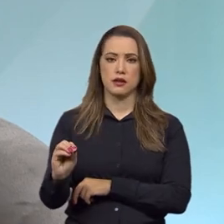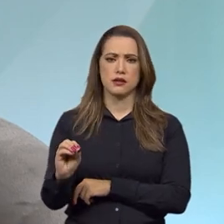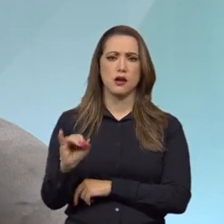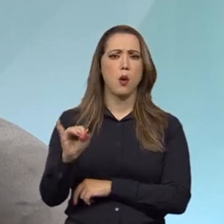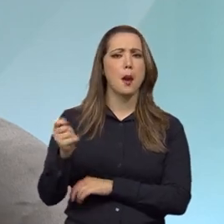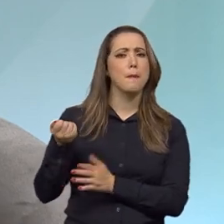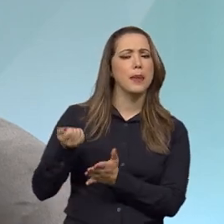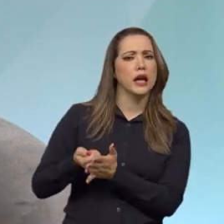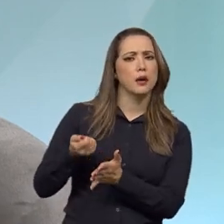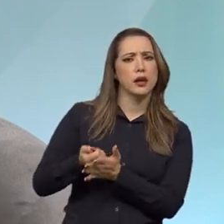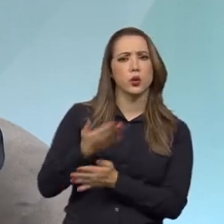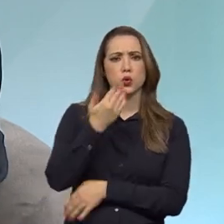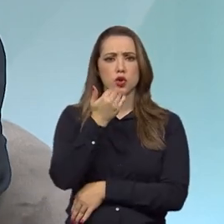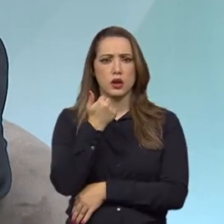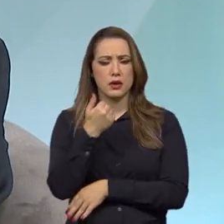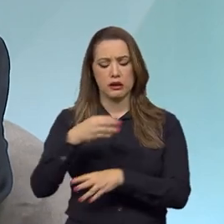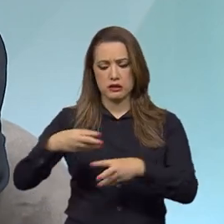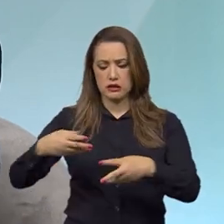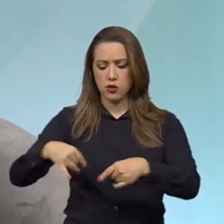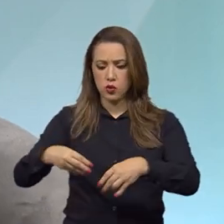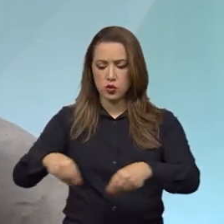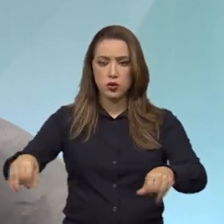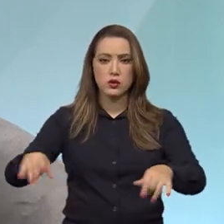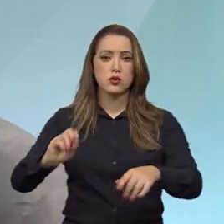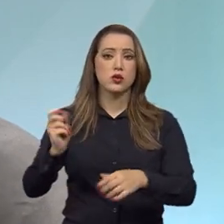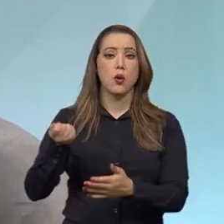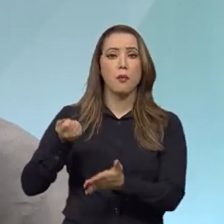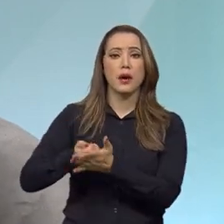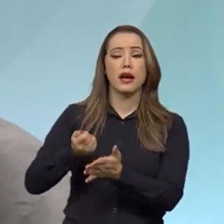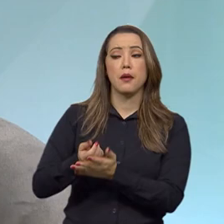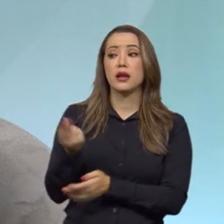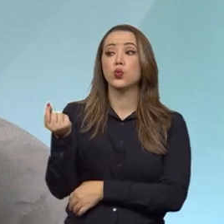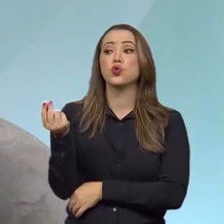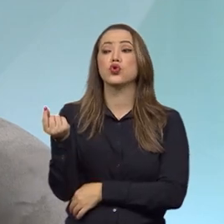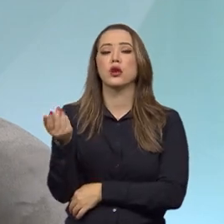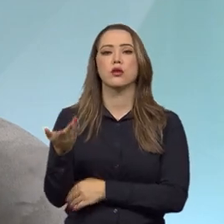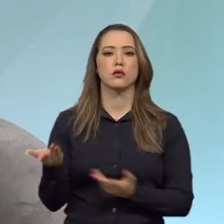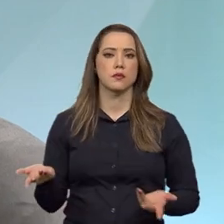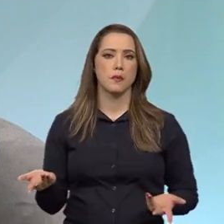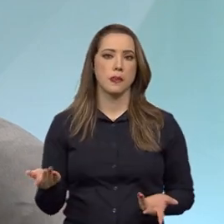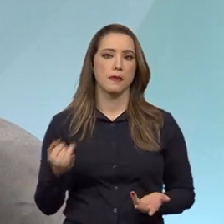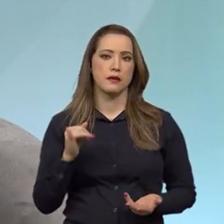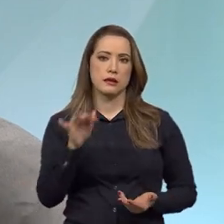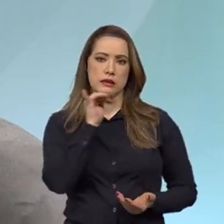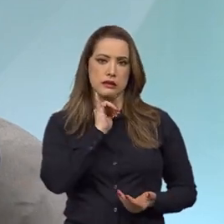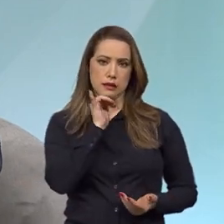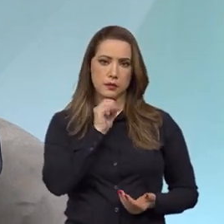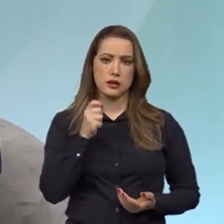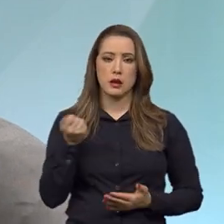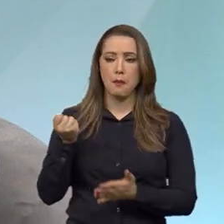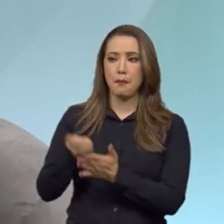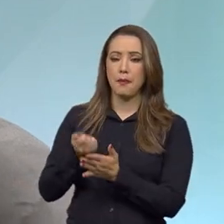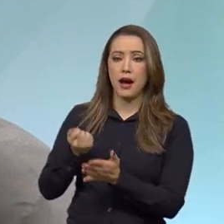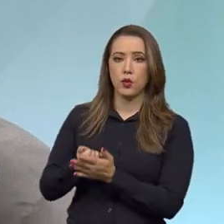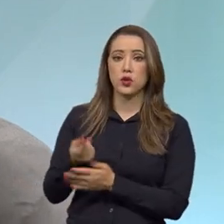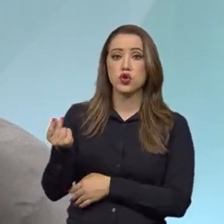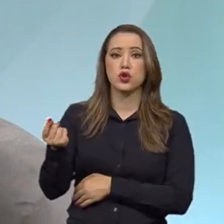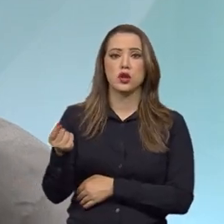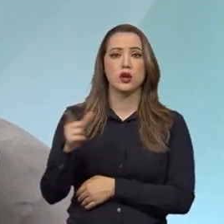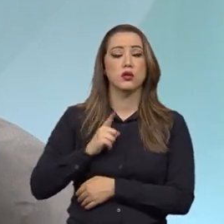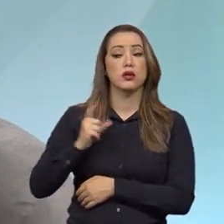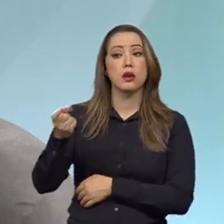alimentação in natura ou era pagamento em dinheiro. Quando ele é pago em dinheiro, incide a tributação.